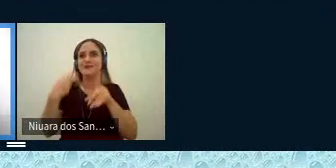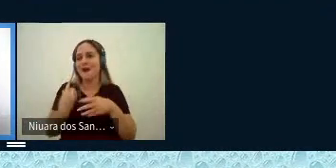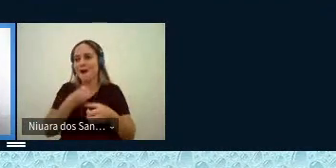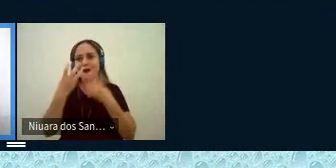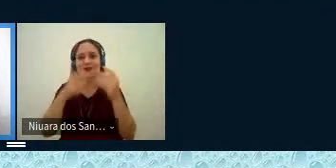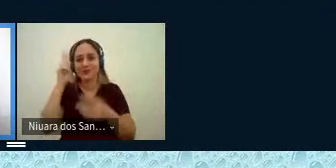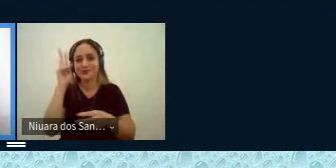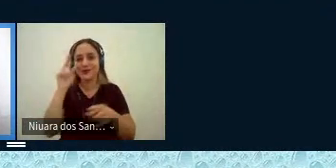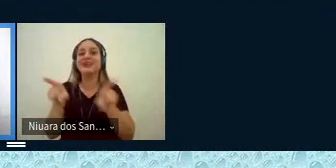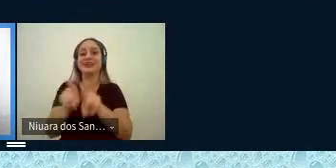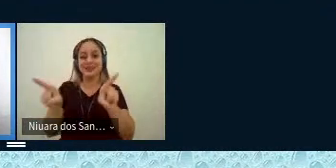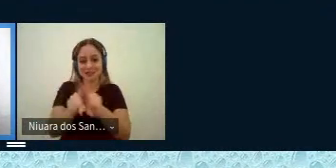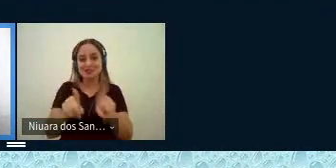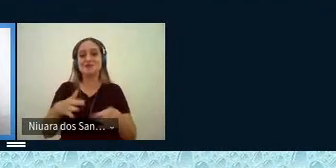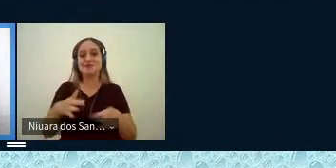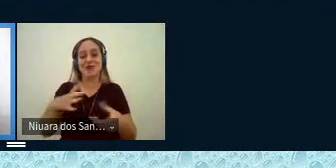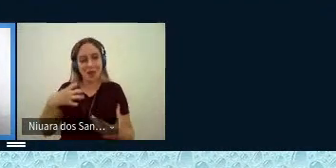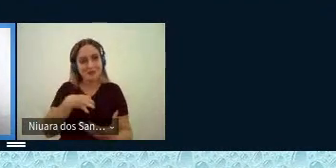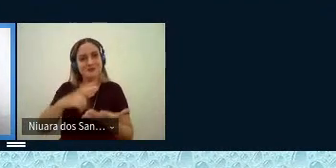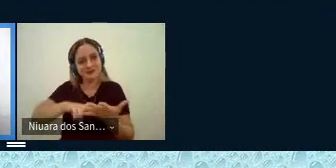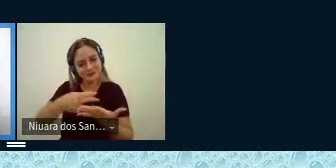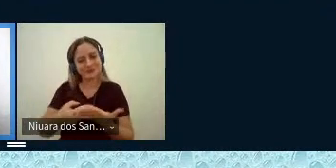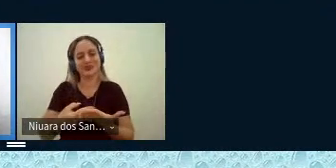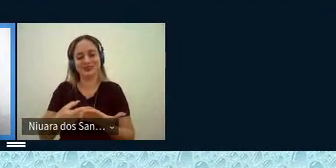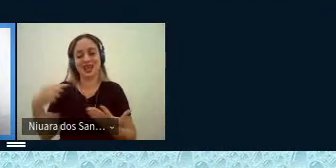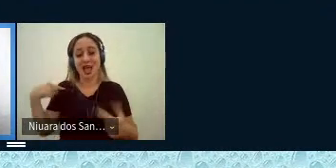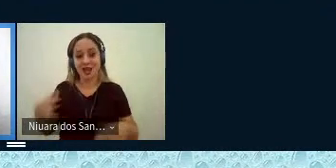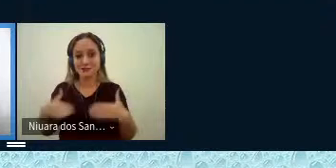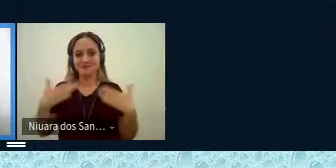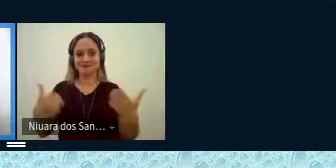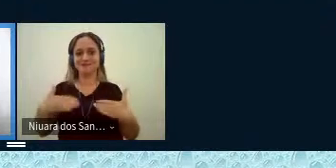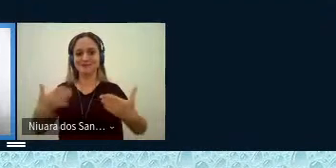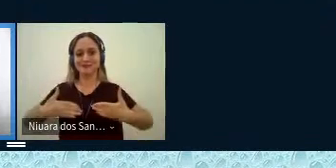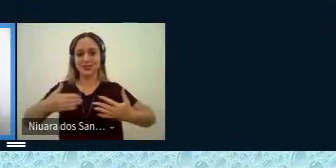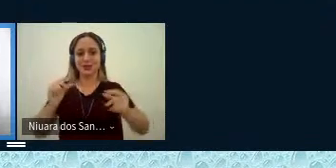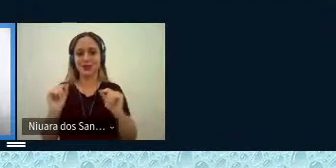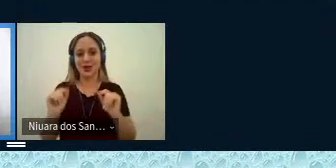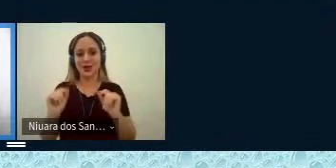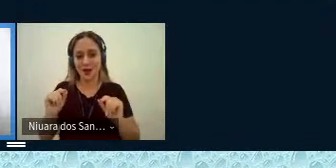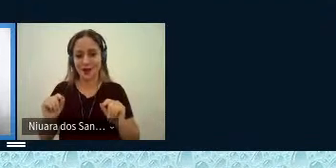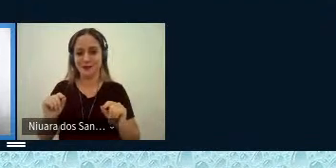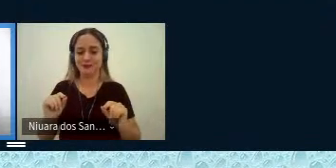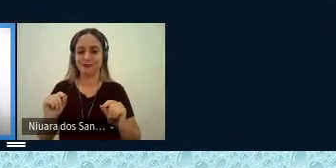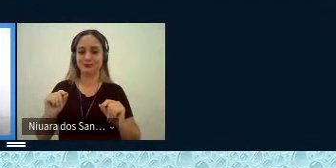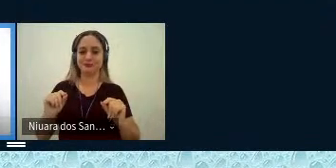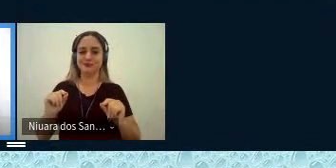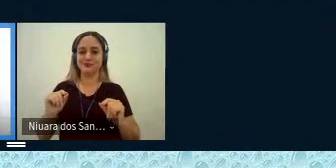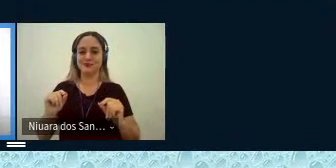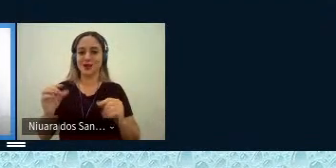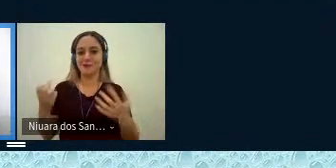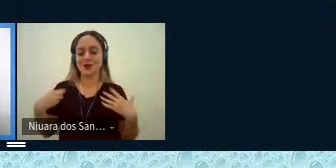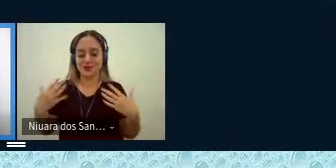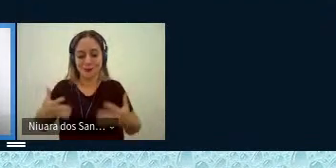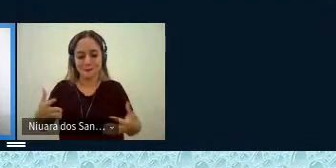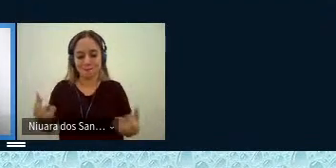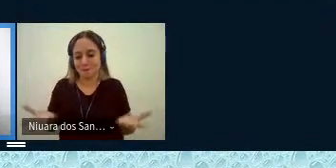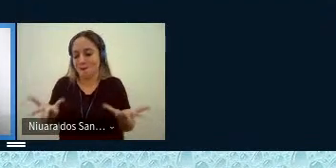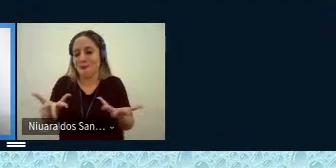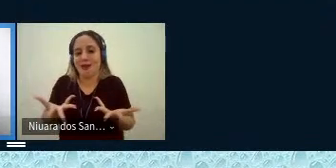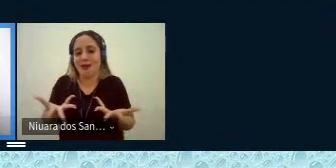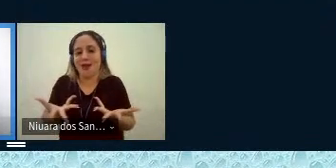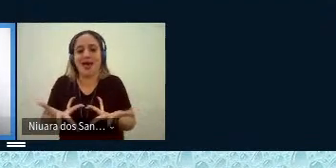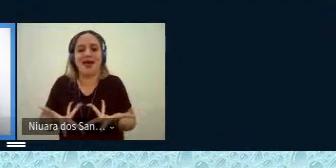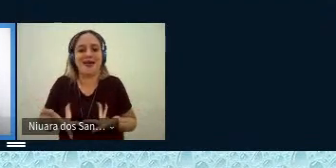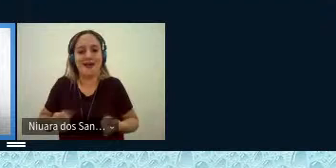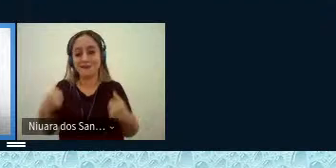também é um ato tradutório. E aí eu desperto para essa maravilha, não é? Que poderia